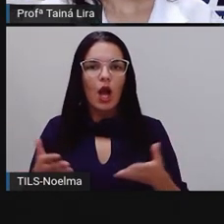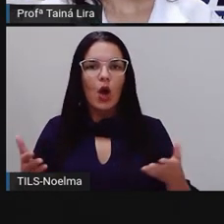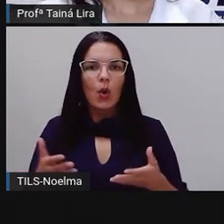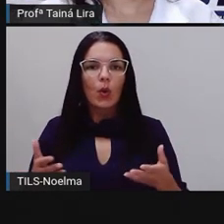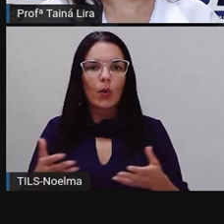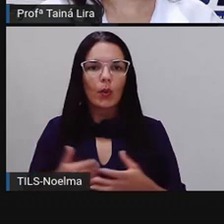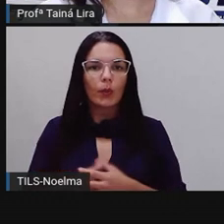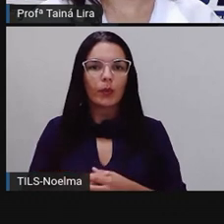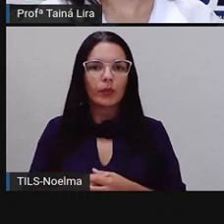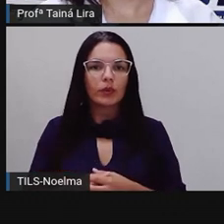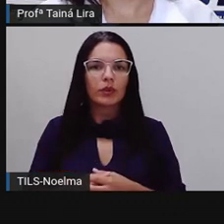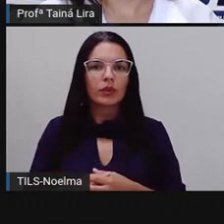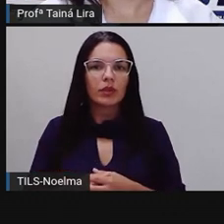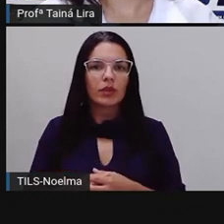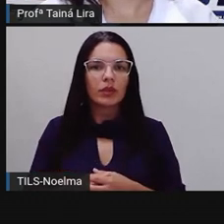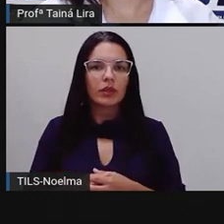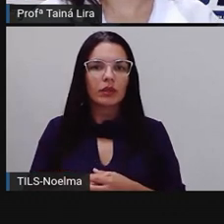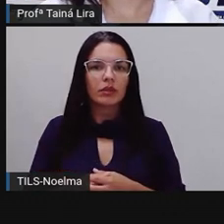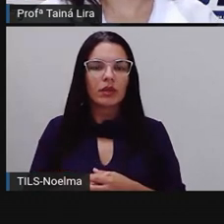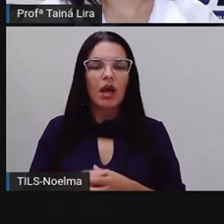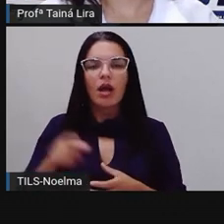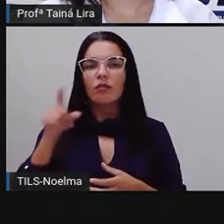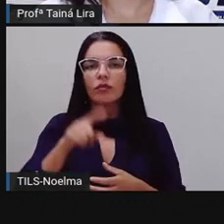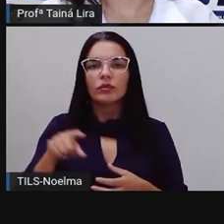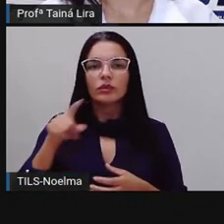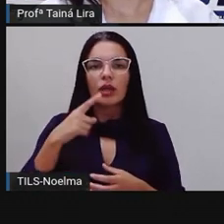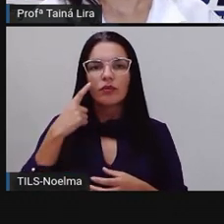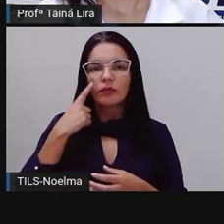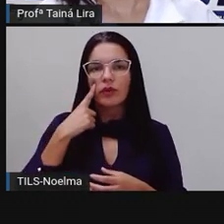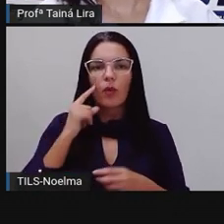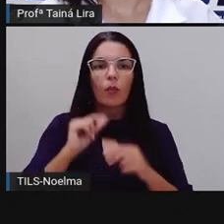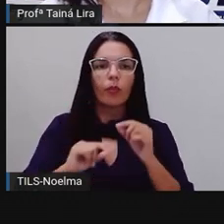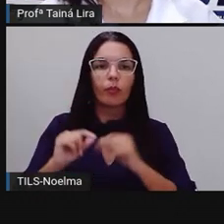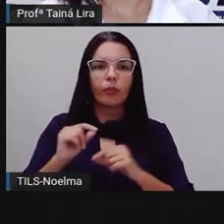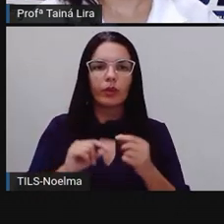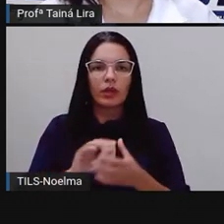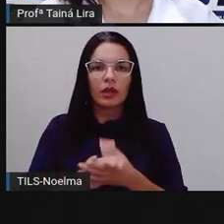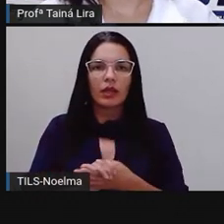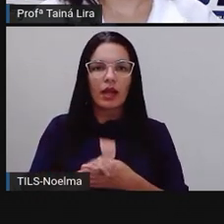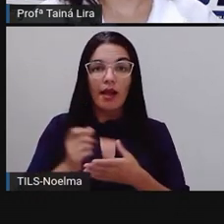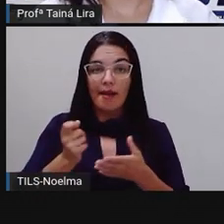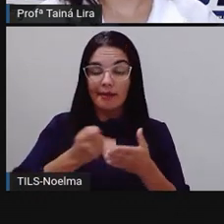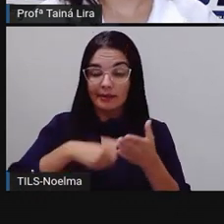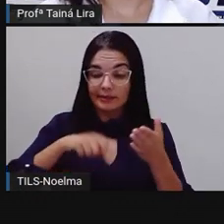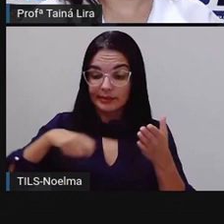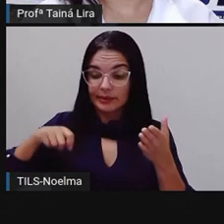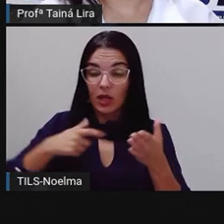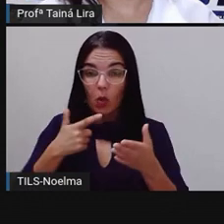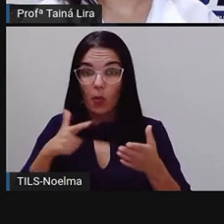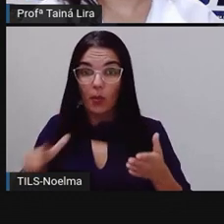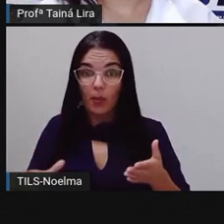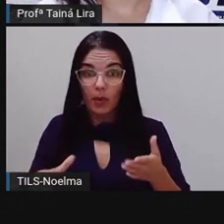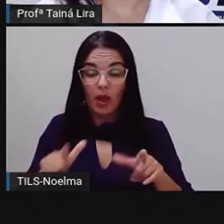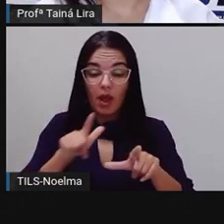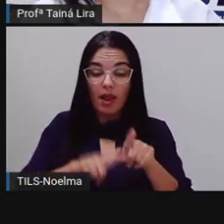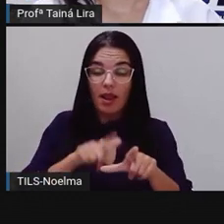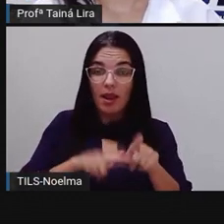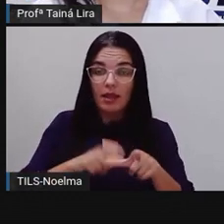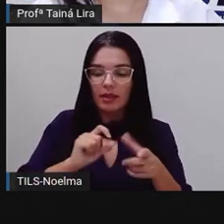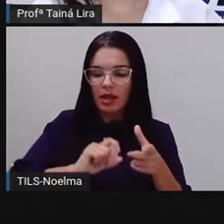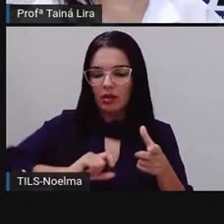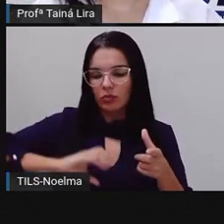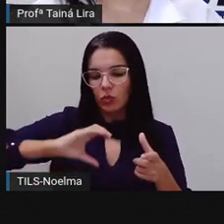Agora, vamos ver aqui, ó, na segunda questão. Reescreva as palavras usando letra cursiva.